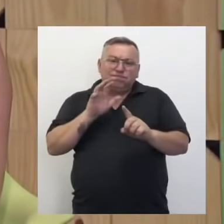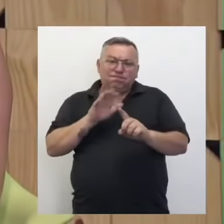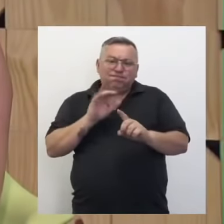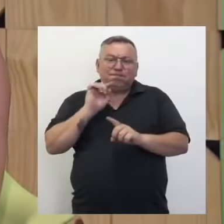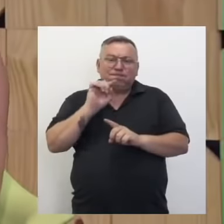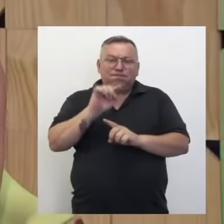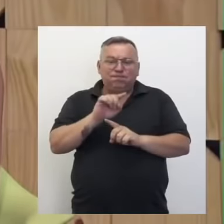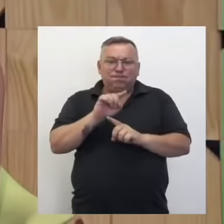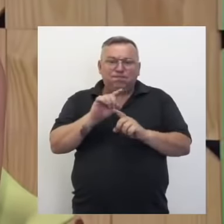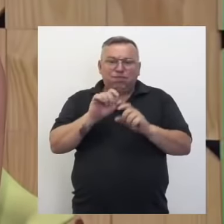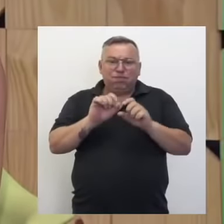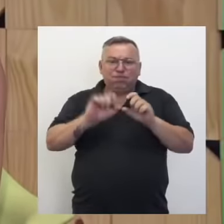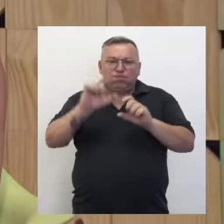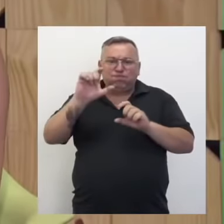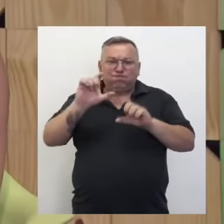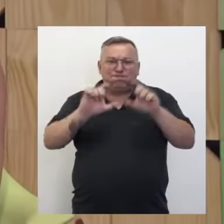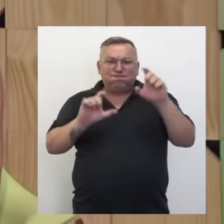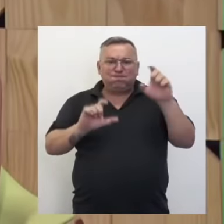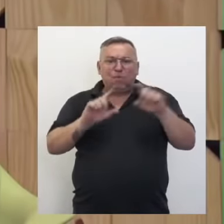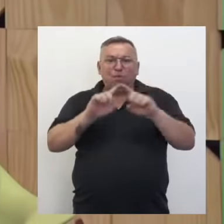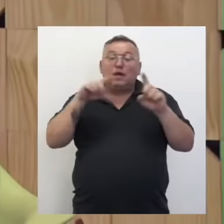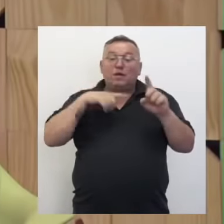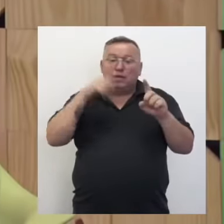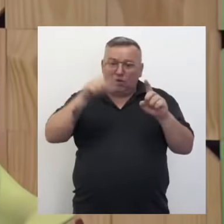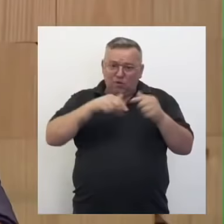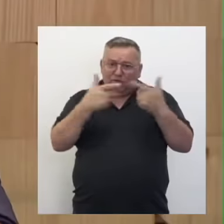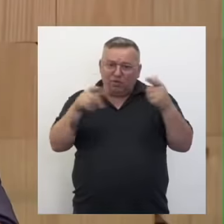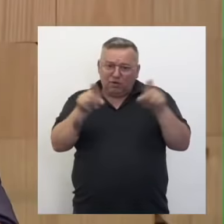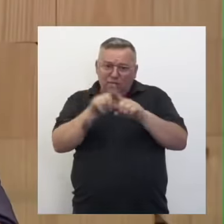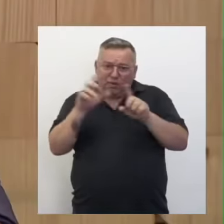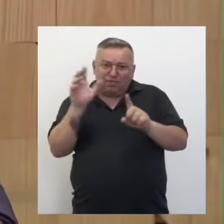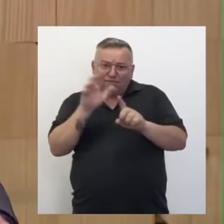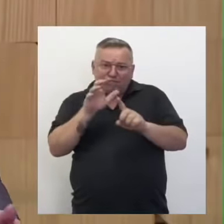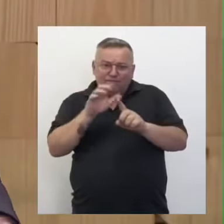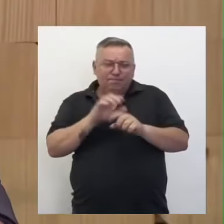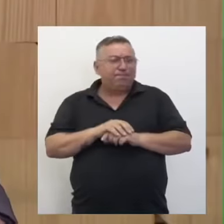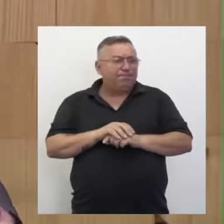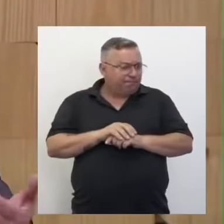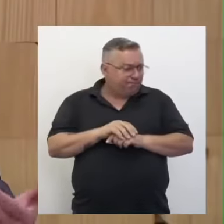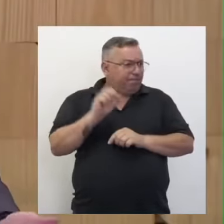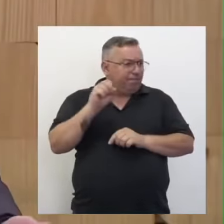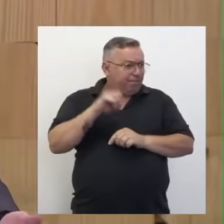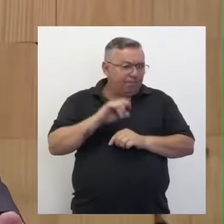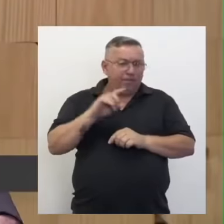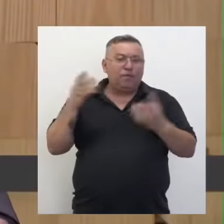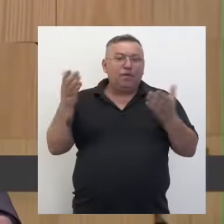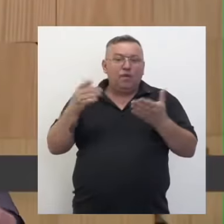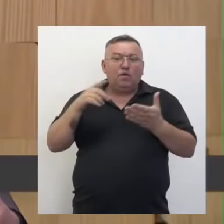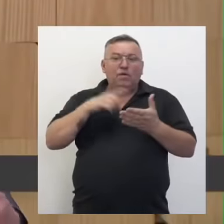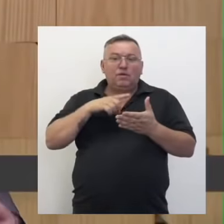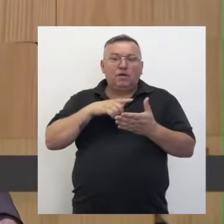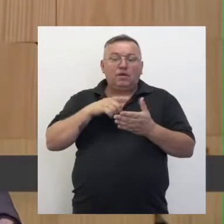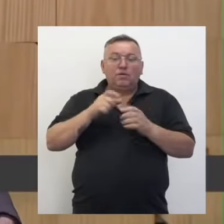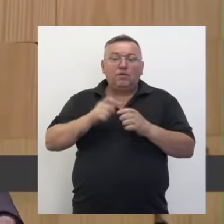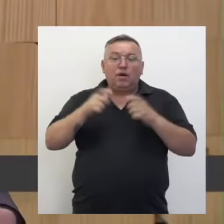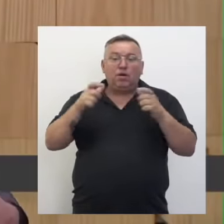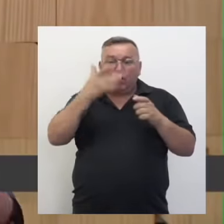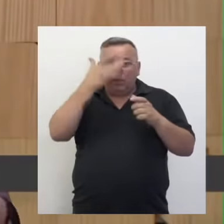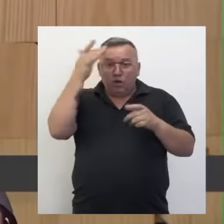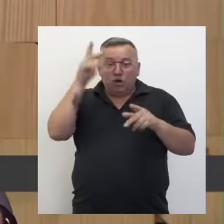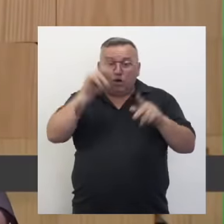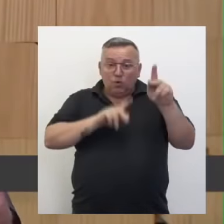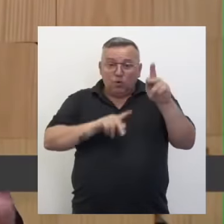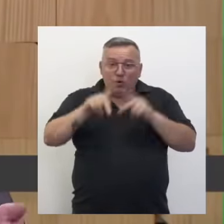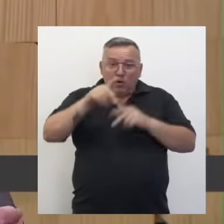desproporção. Mas existem outros fatores também? Exato. Onde nós temos o maior número da população